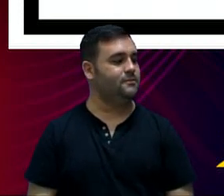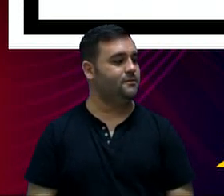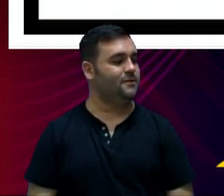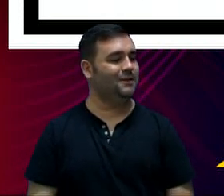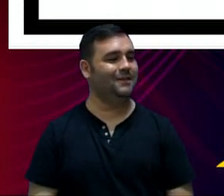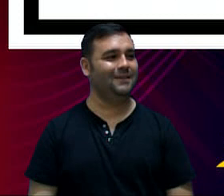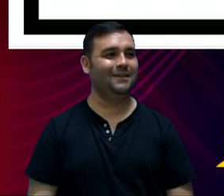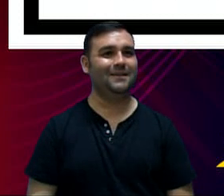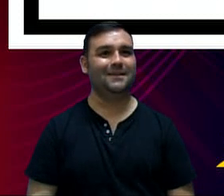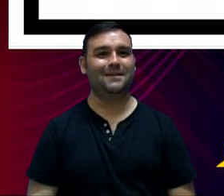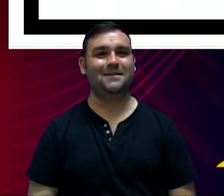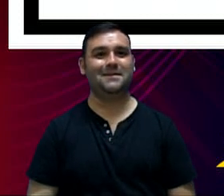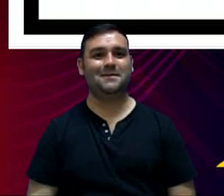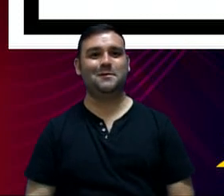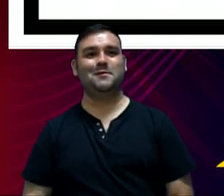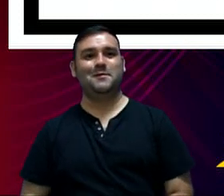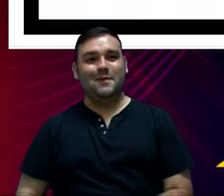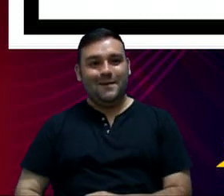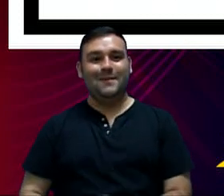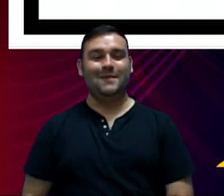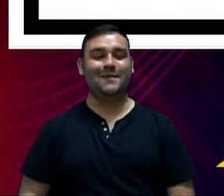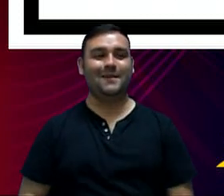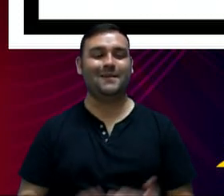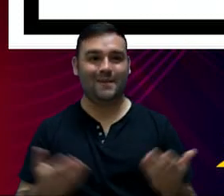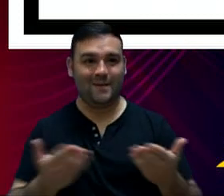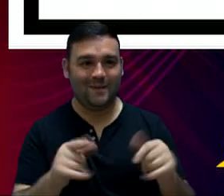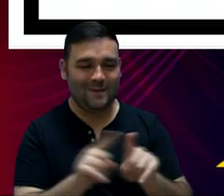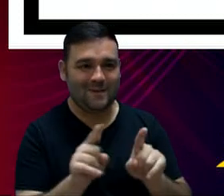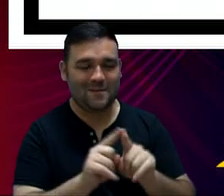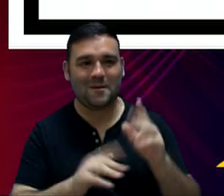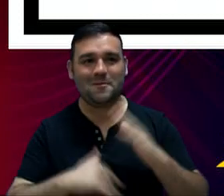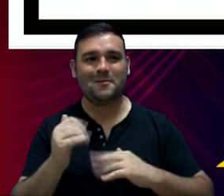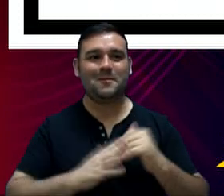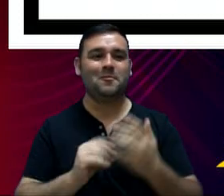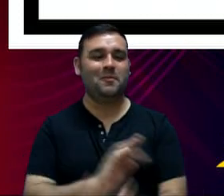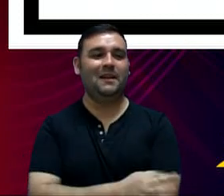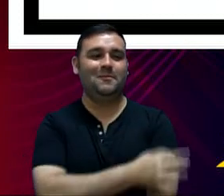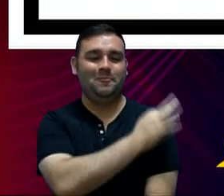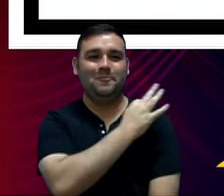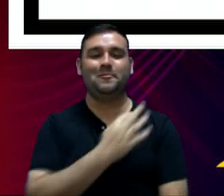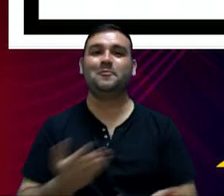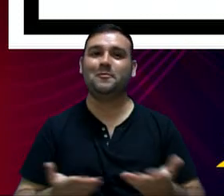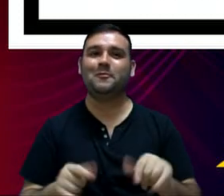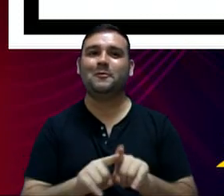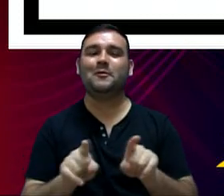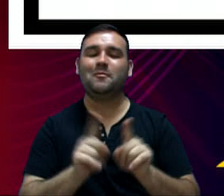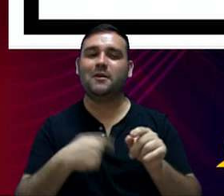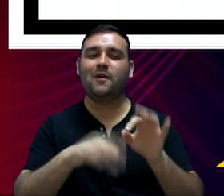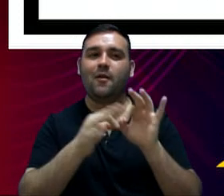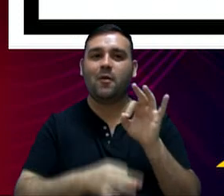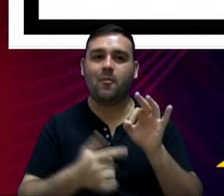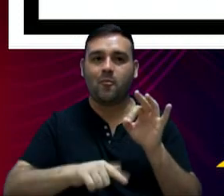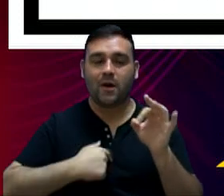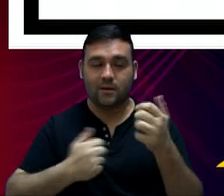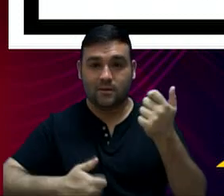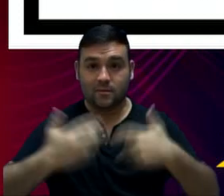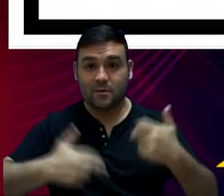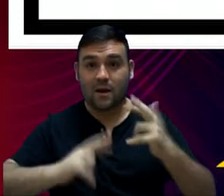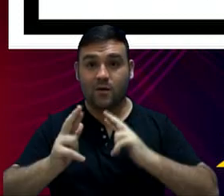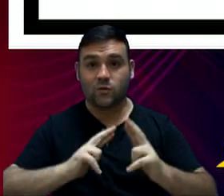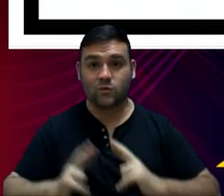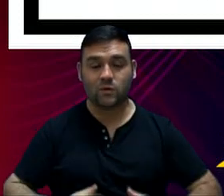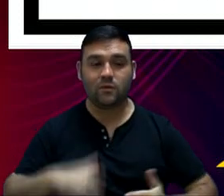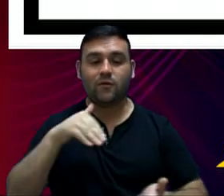Então, aqui é o resultado primário, isso aqui é extremamente técnico, é só para apurar o resultado nominal,